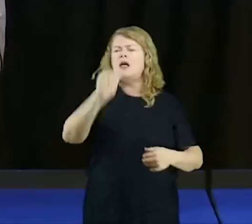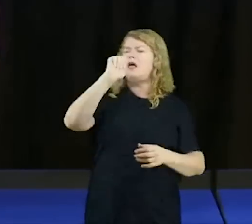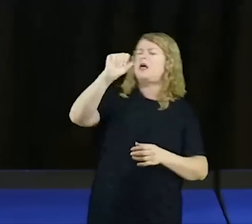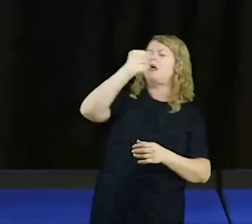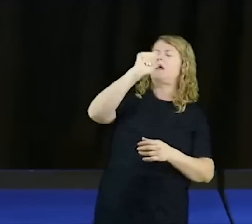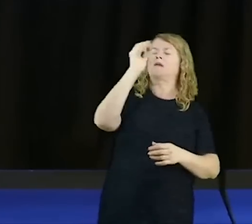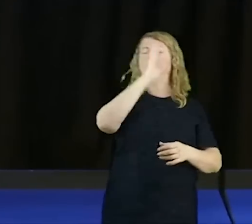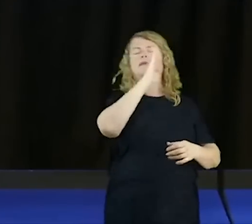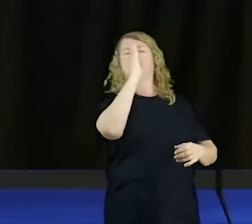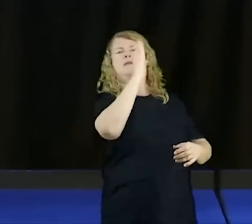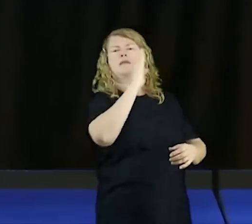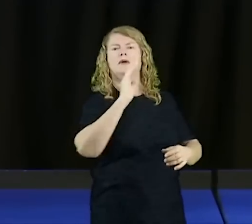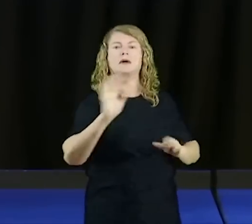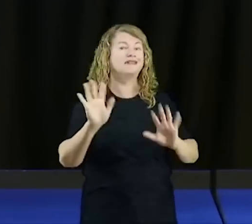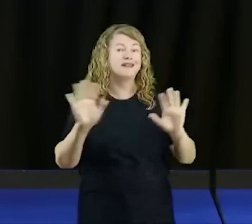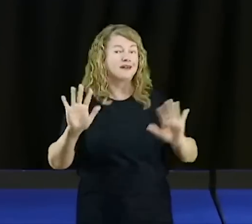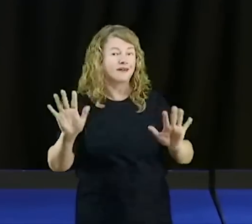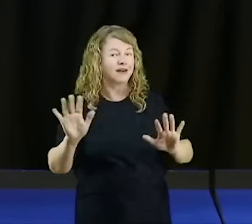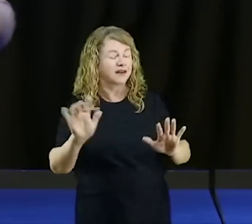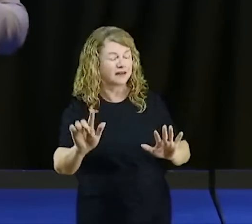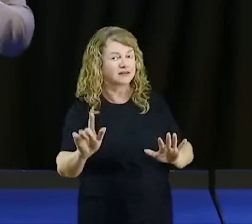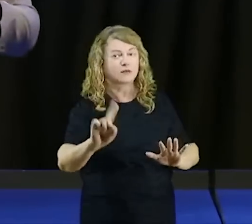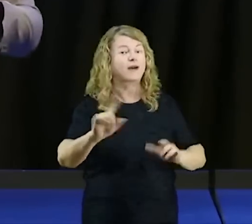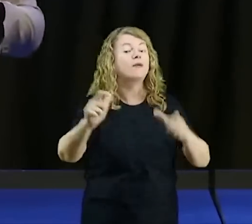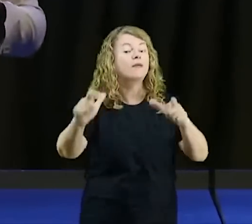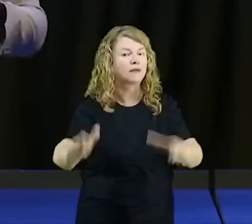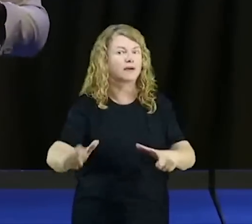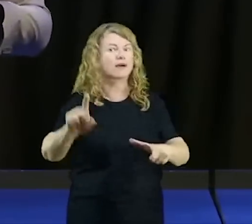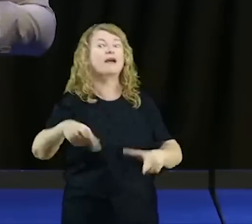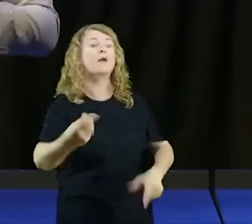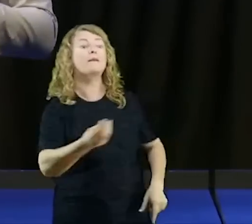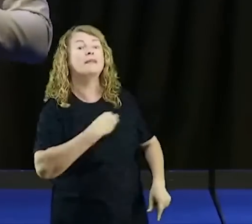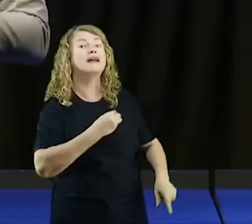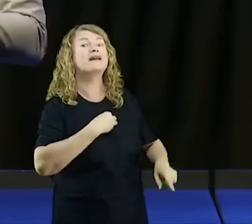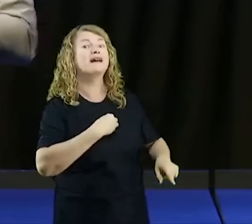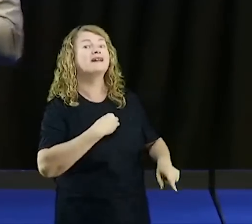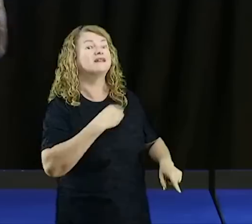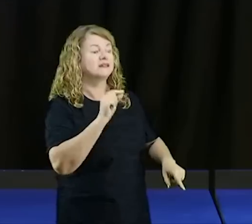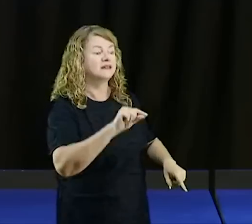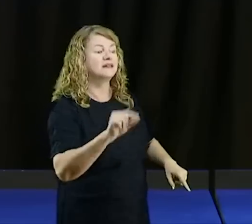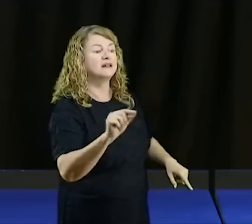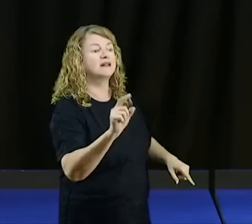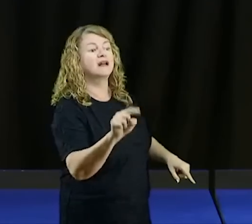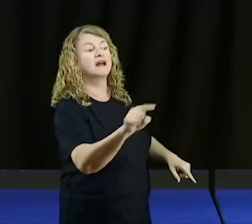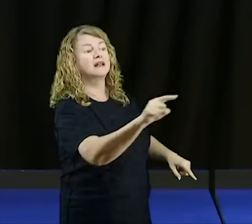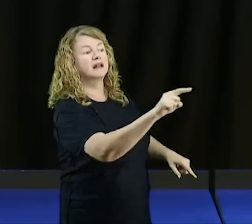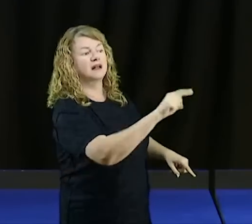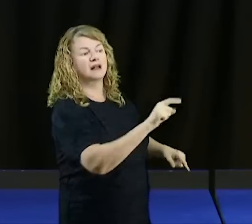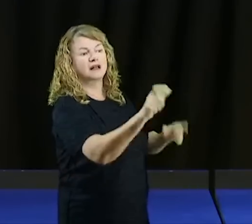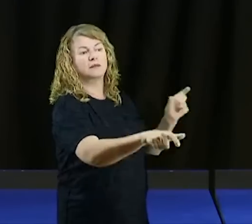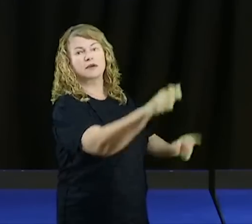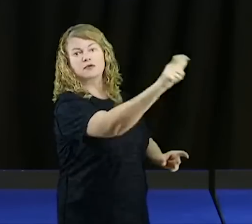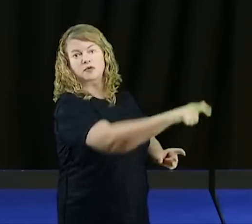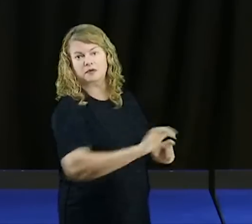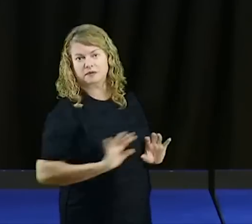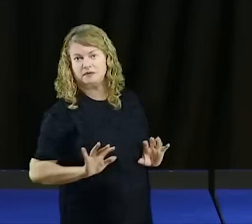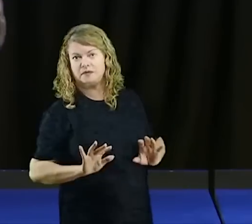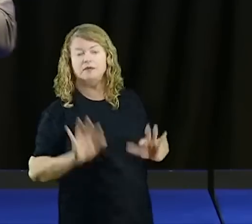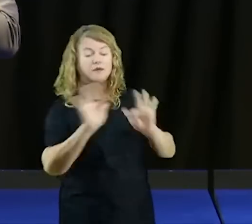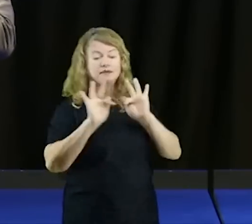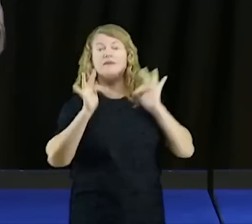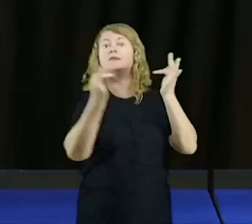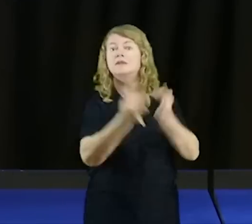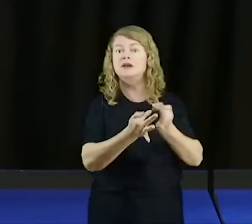É que o pecado favorece a presença de demônios. Quando uma casa se converte, quando uma